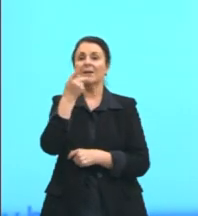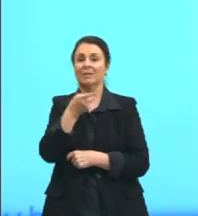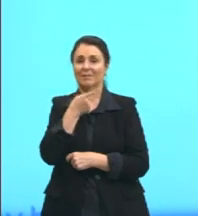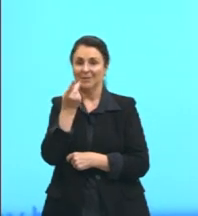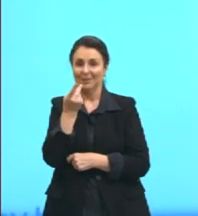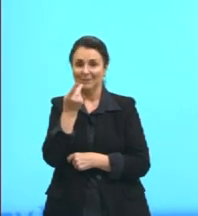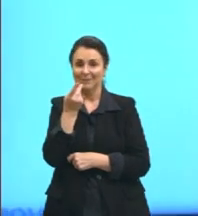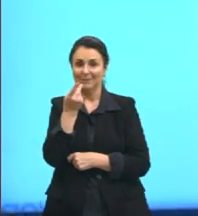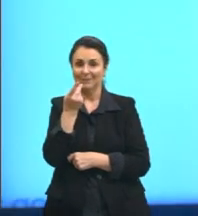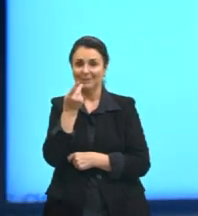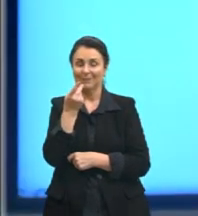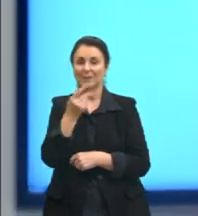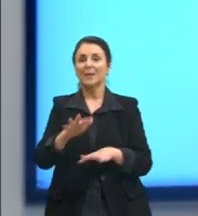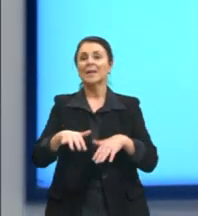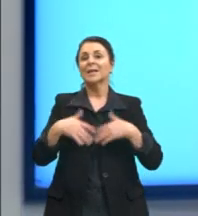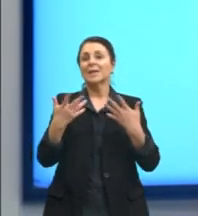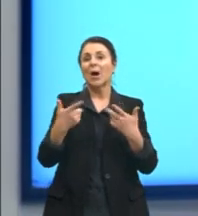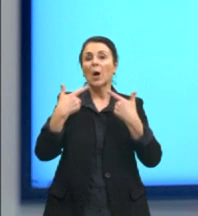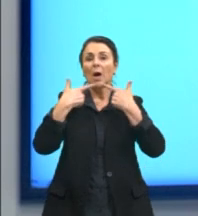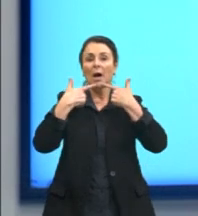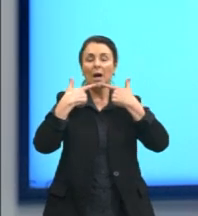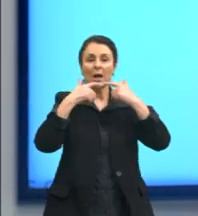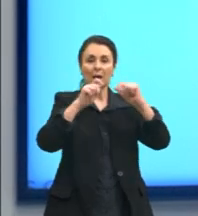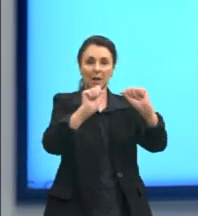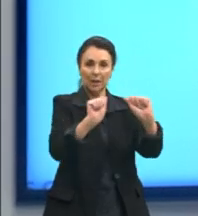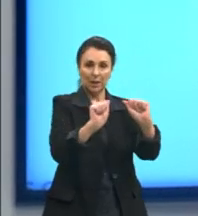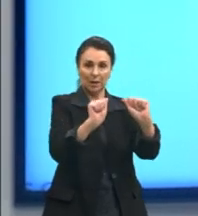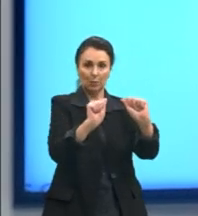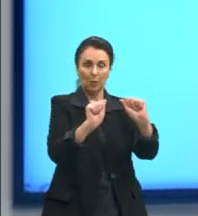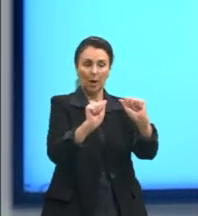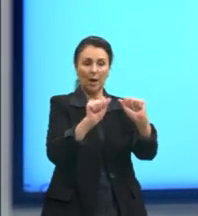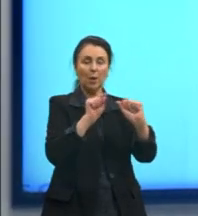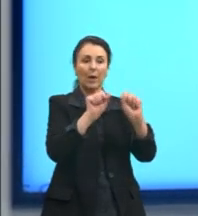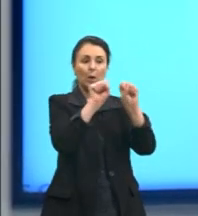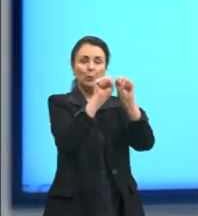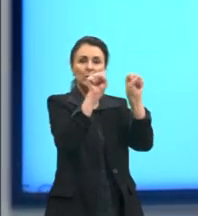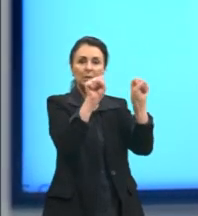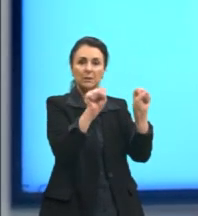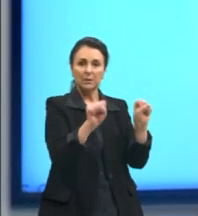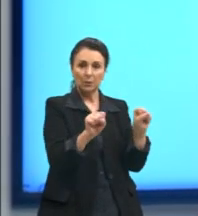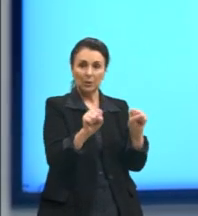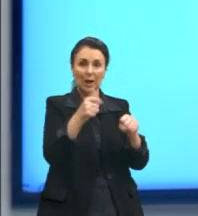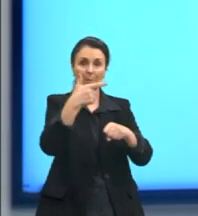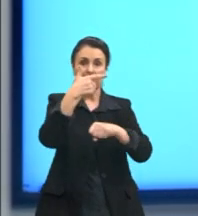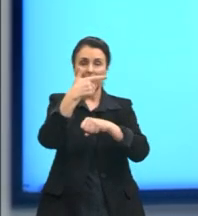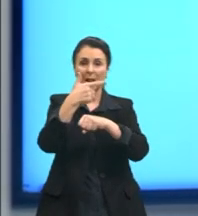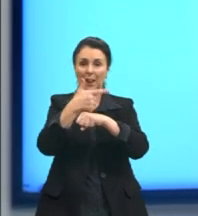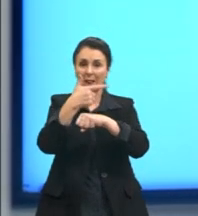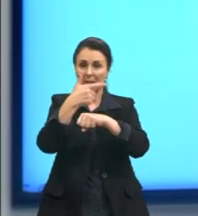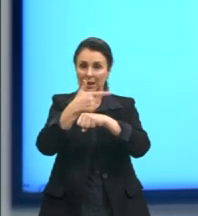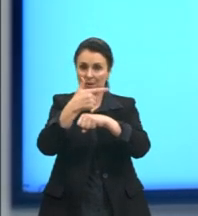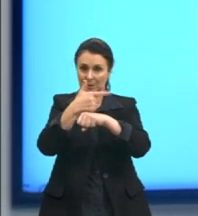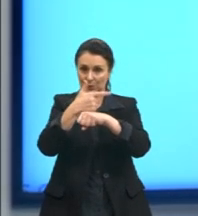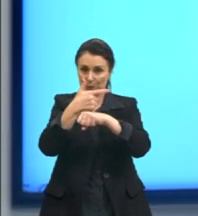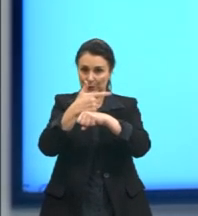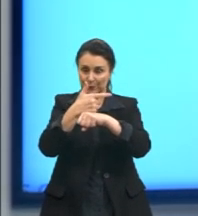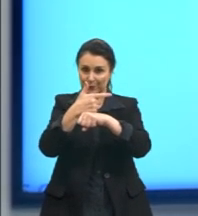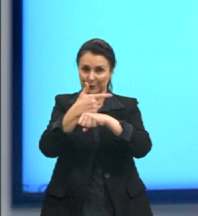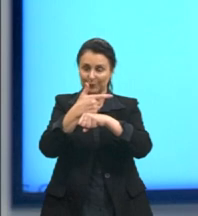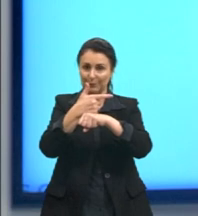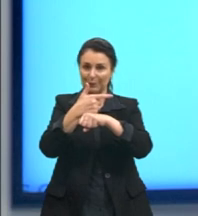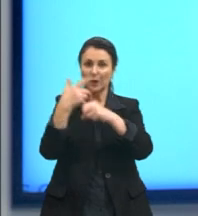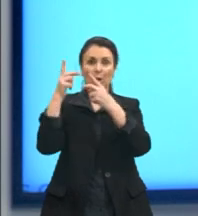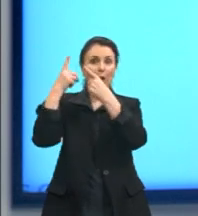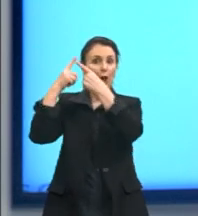Então, língua vai ser um sistema lexicológico e